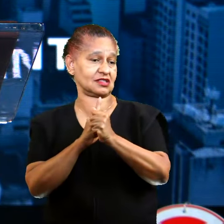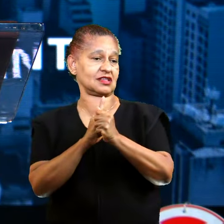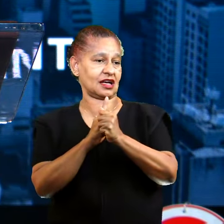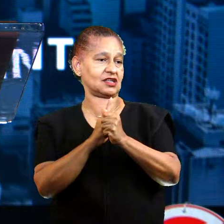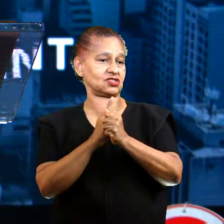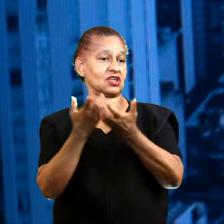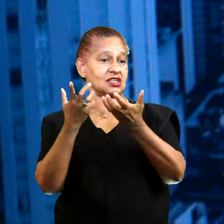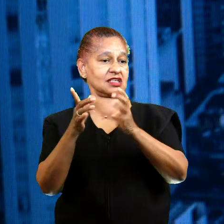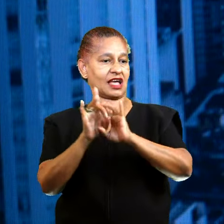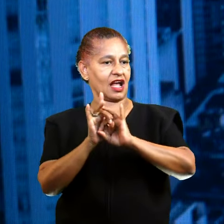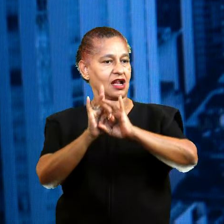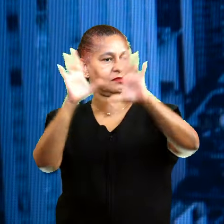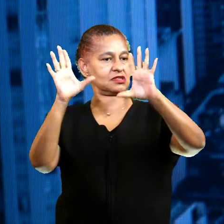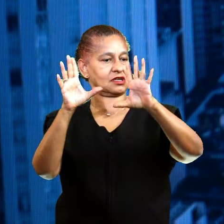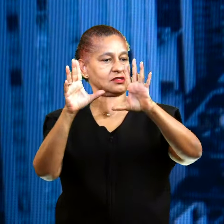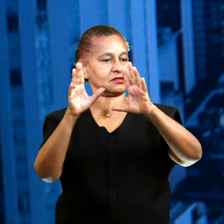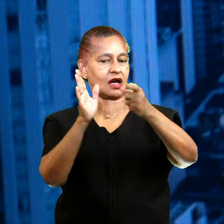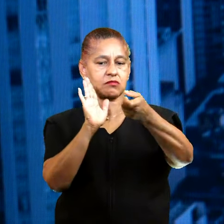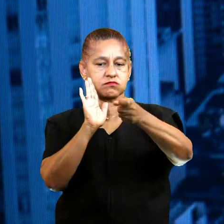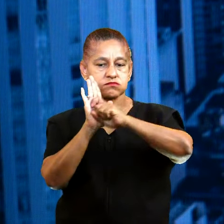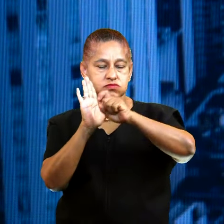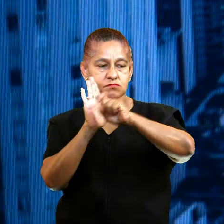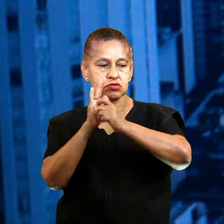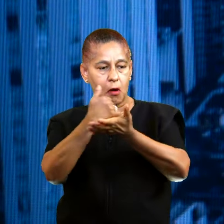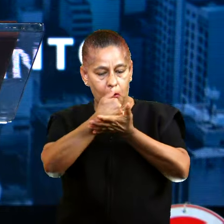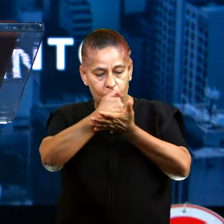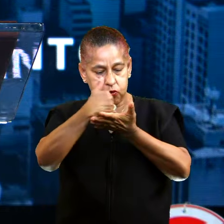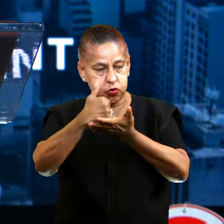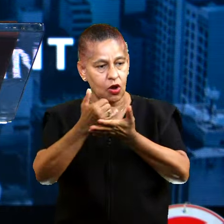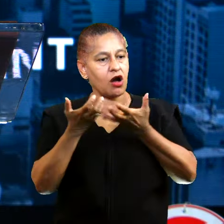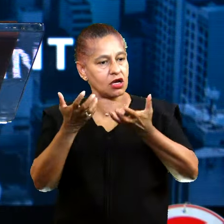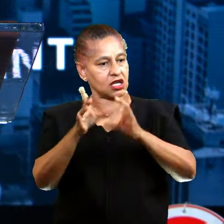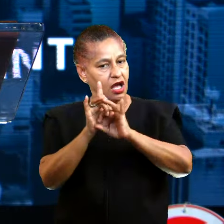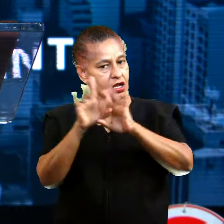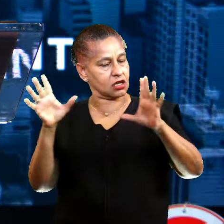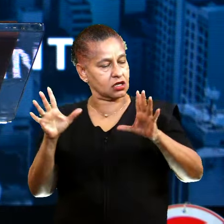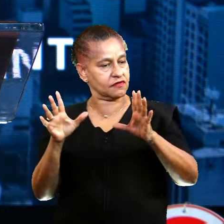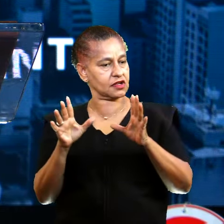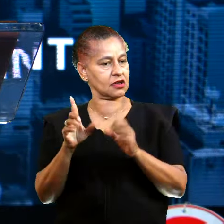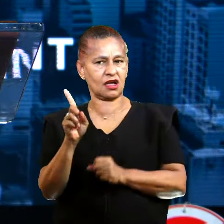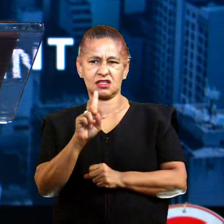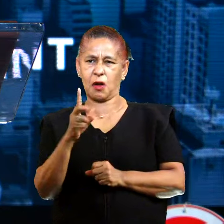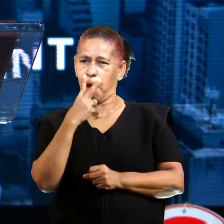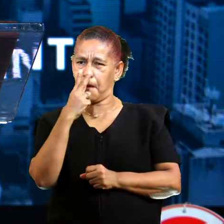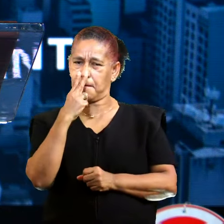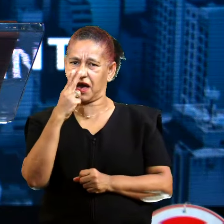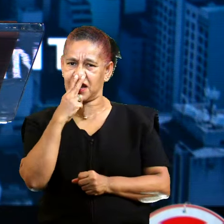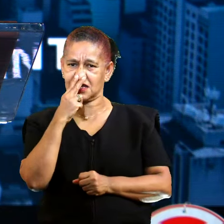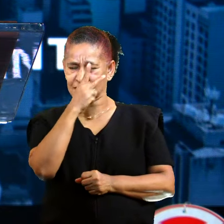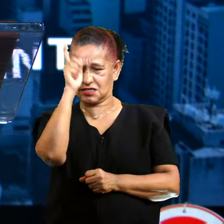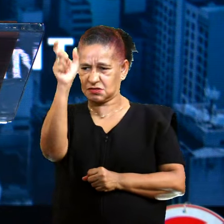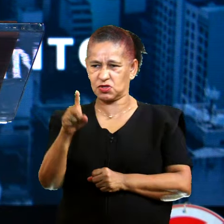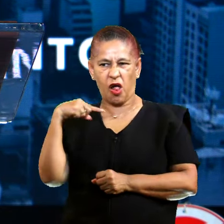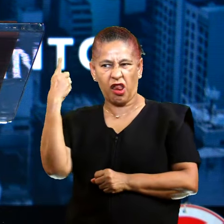drogas. Ou seja, para alguns parece que é interessante que o louco continue sendo louco.